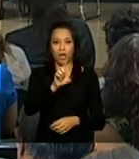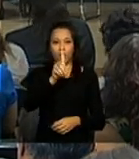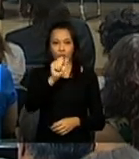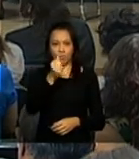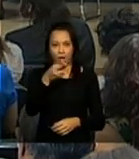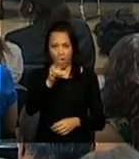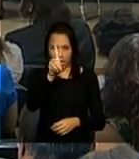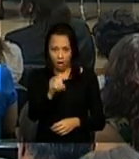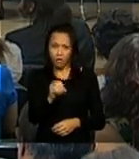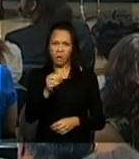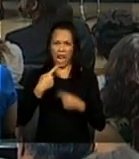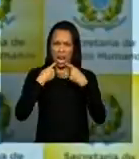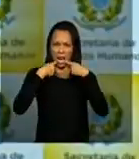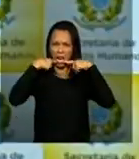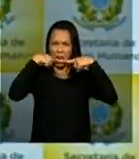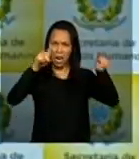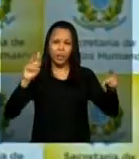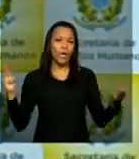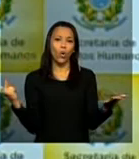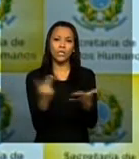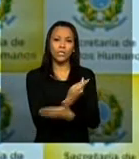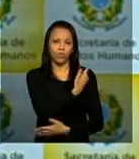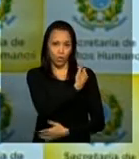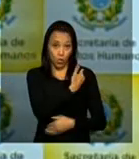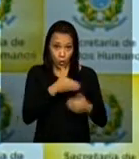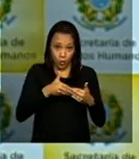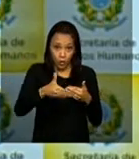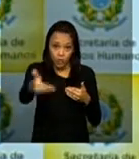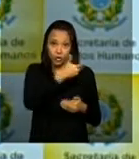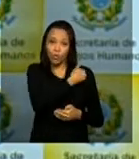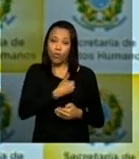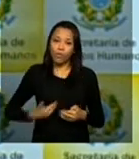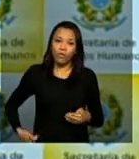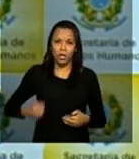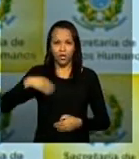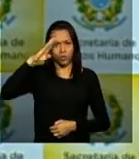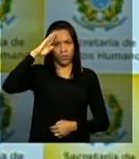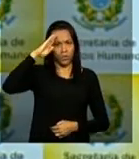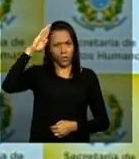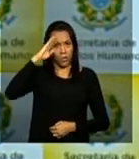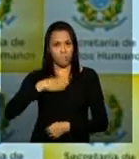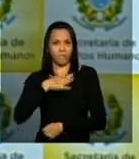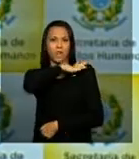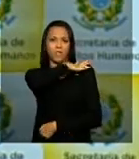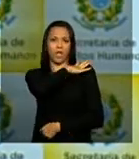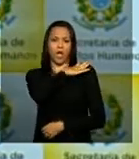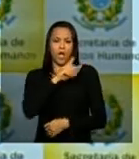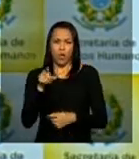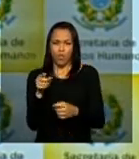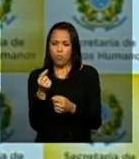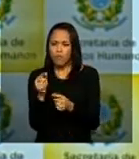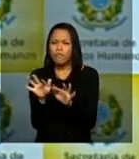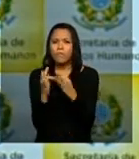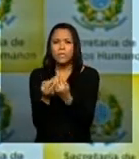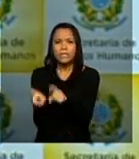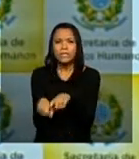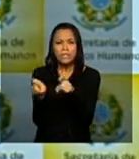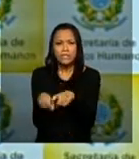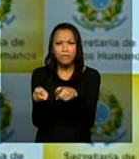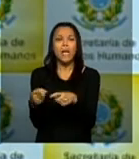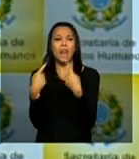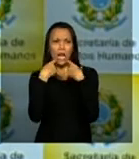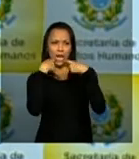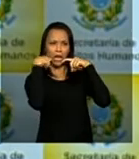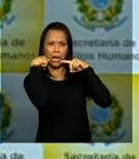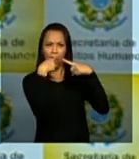arbitrariedades cometidas pelo governo militar contra uma família de pequenos agricultores como iniciou um período fundamental